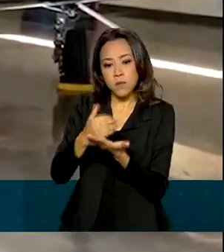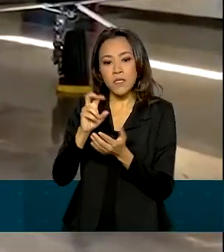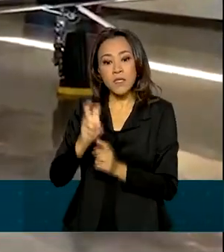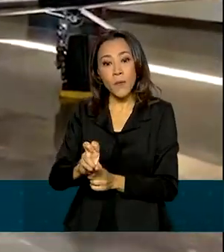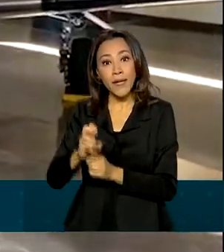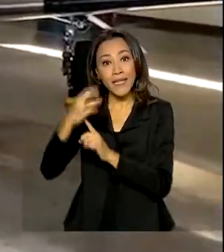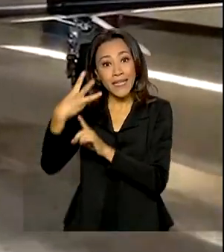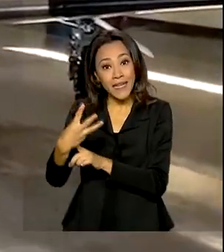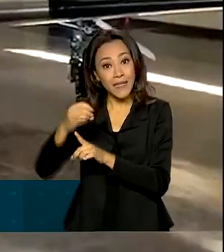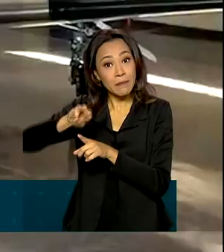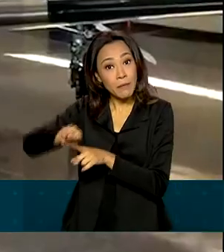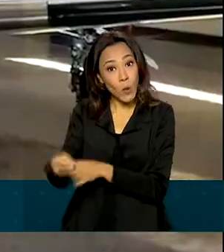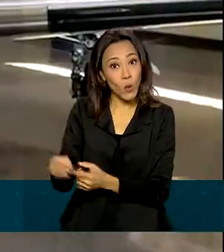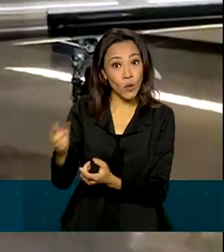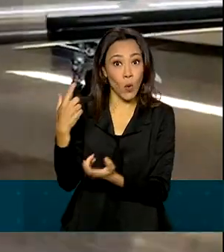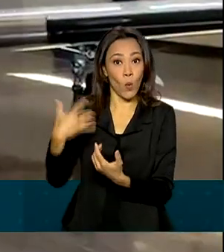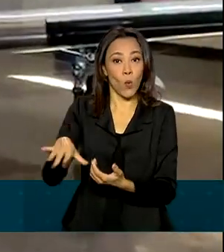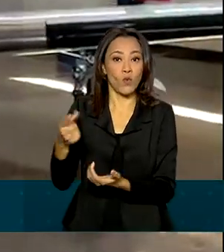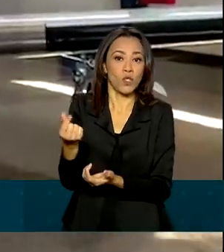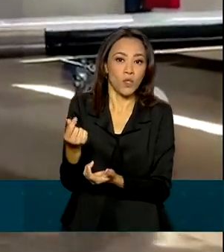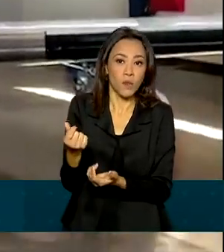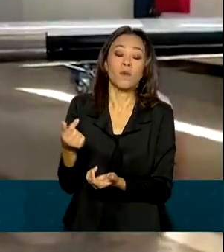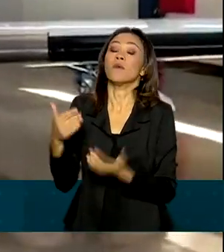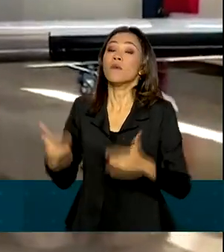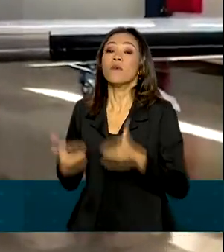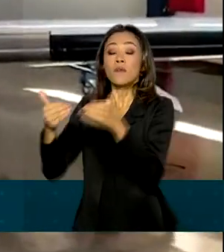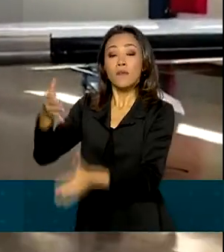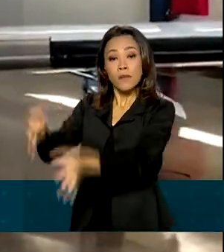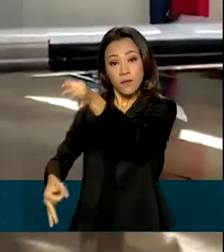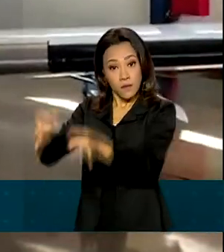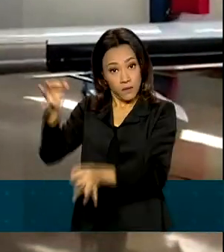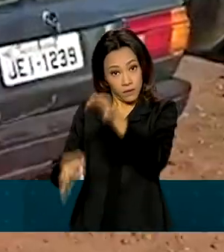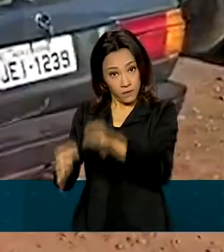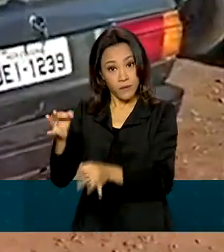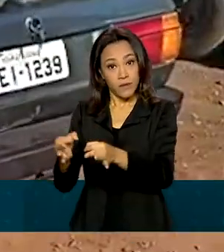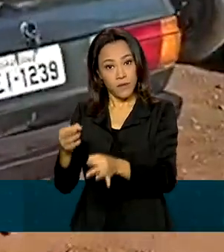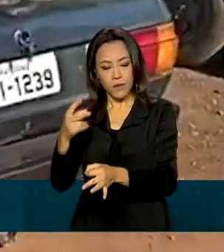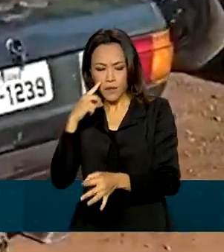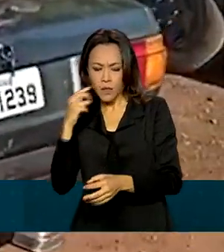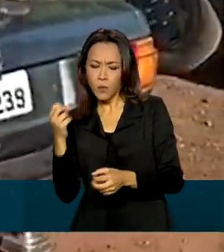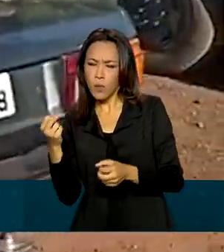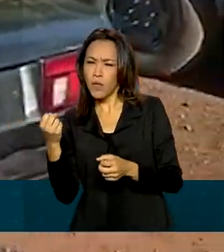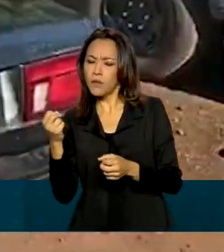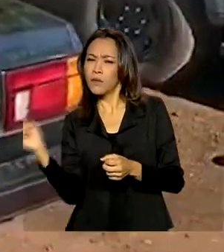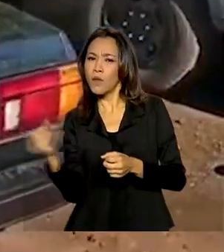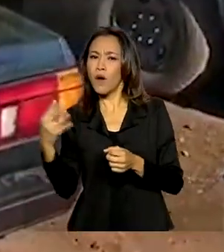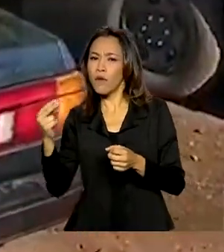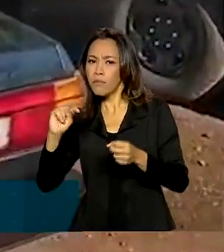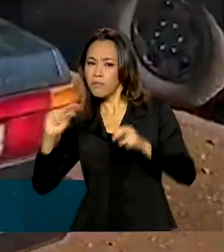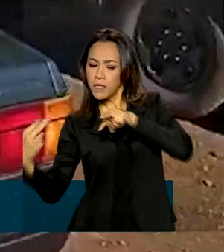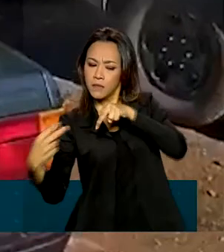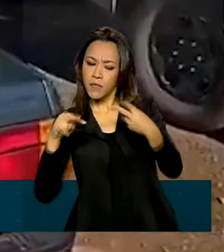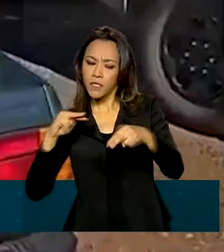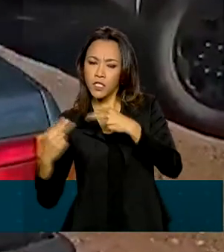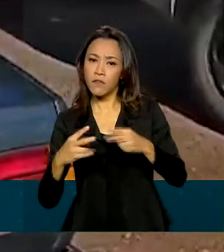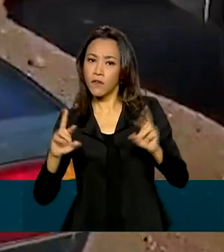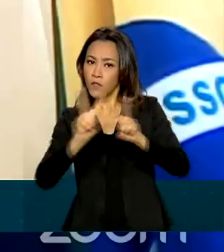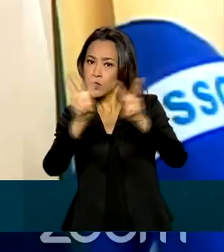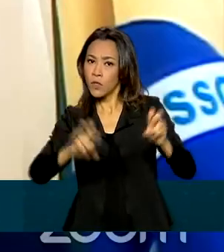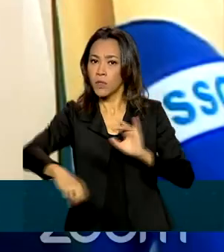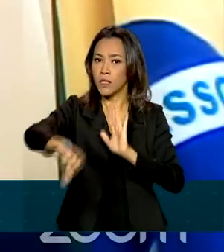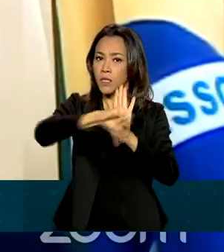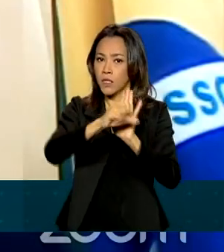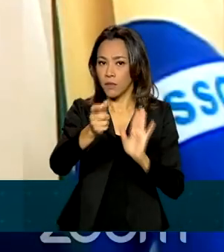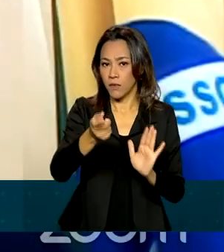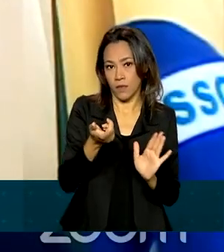milhões. O Ministério da Justiça e Segurança Pública defende um novo olhar sobre os crimes relacionados a entorpecentes.